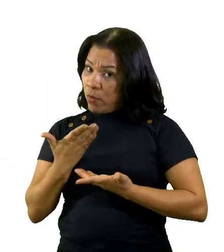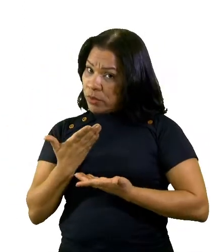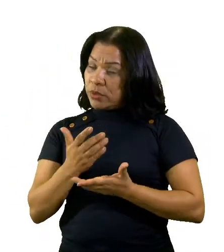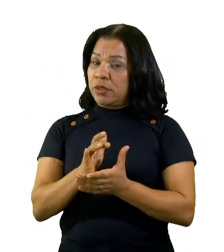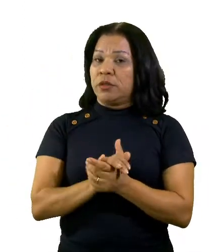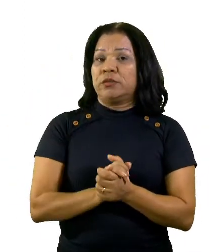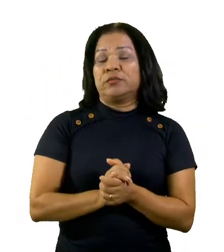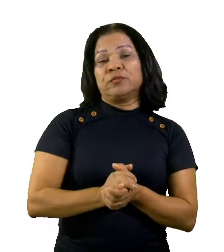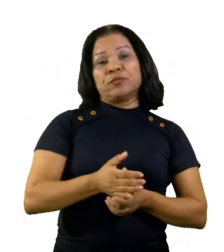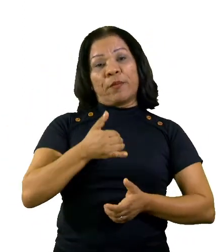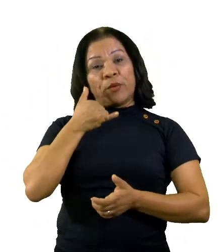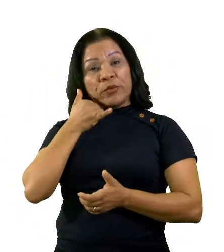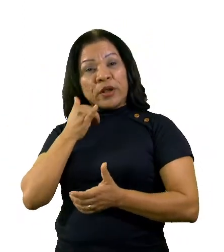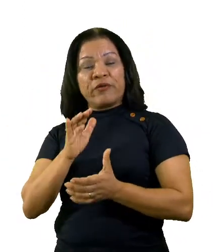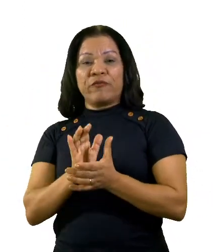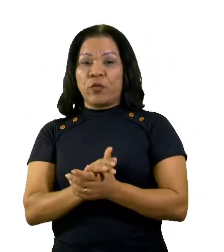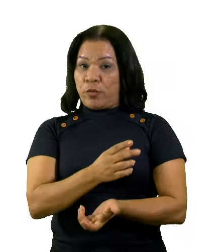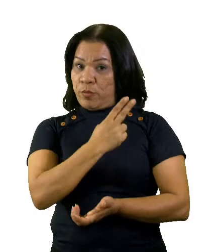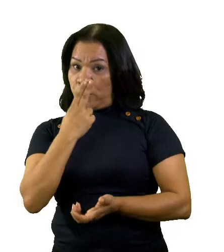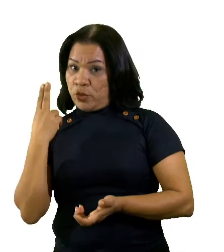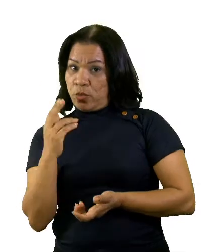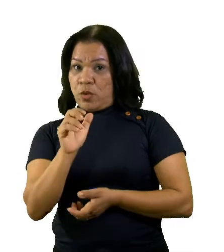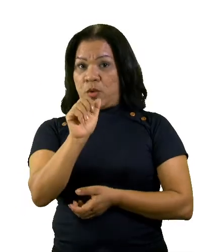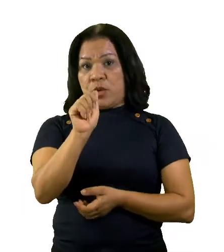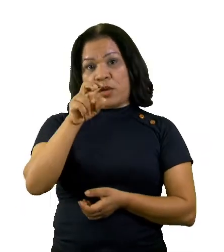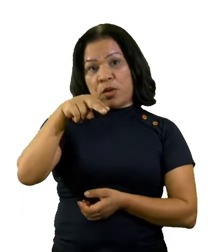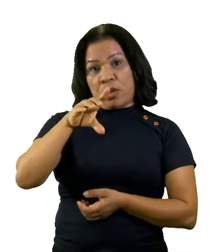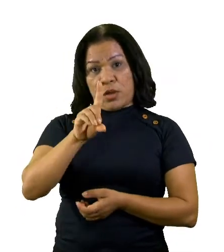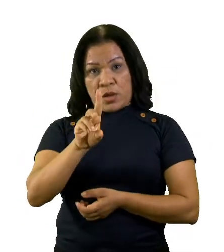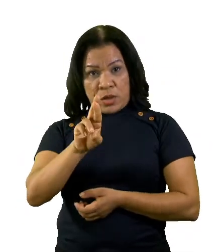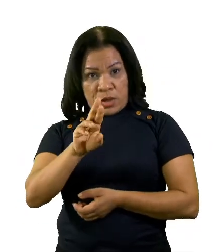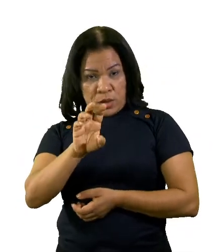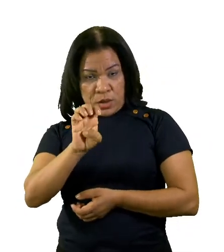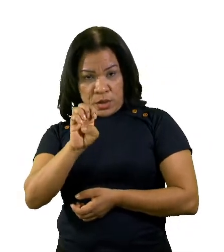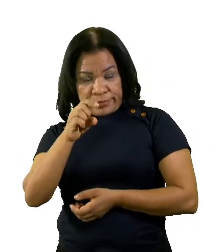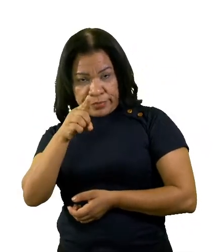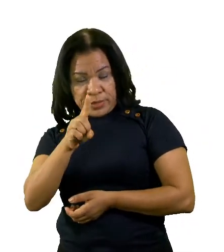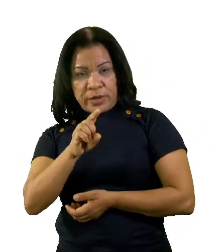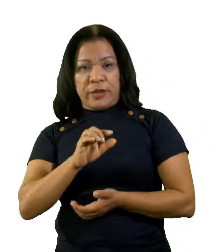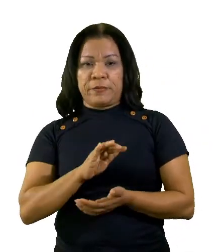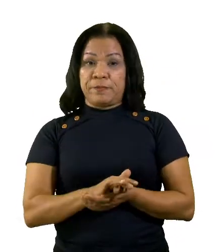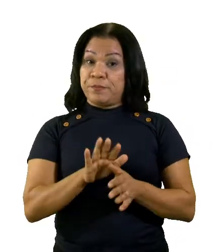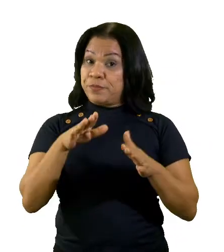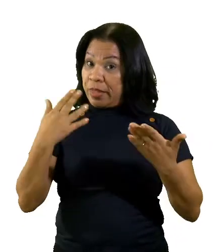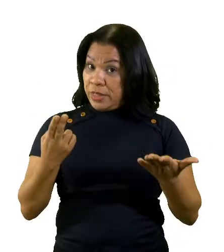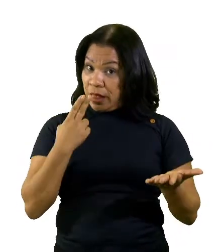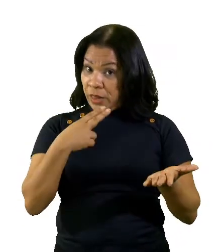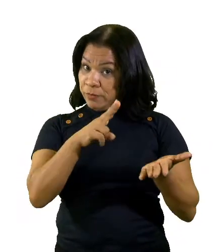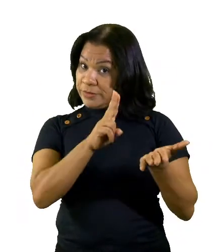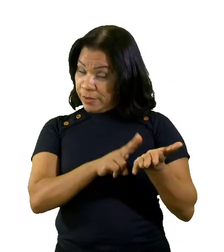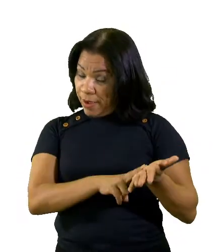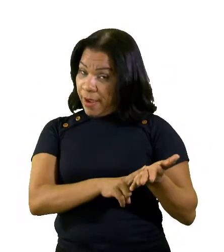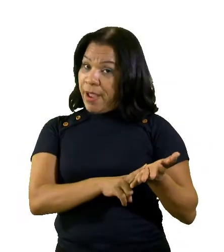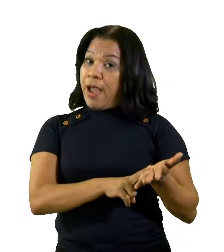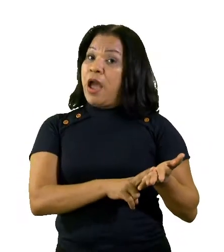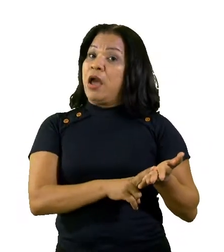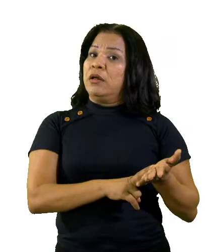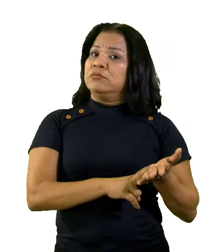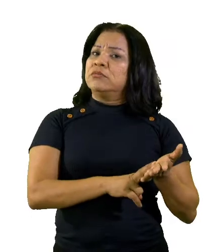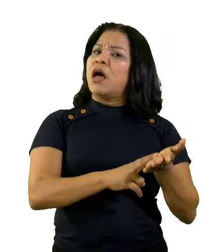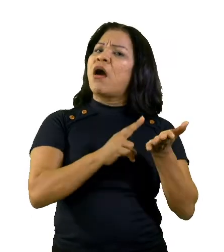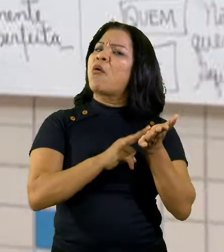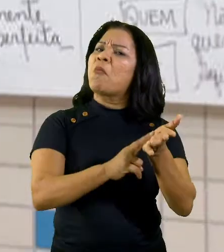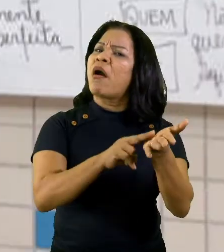André Flores. Então, vejam, essa carta, ela é uma carta de reclamação.